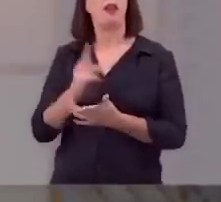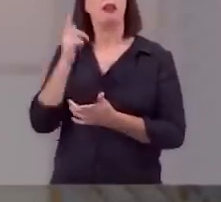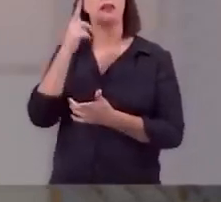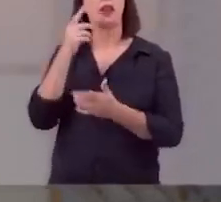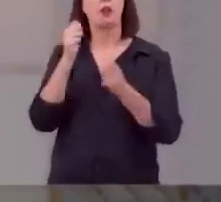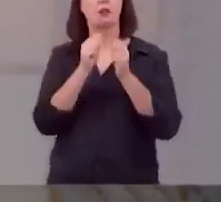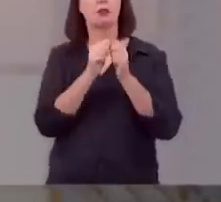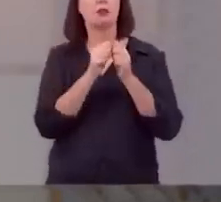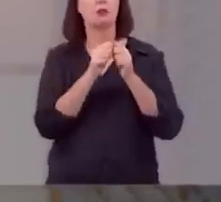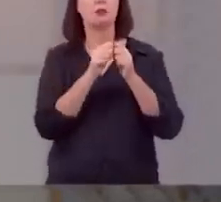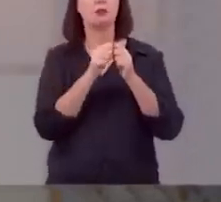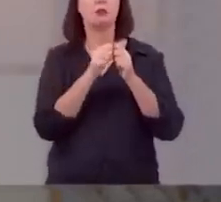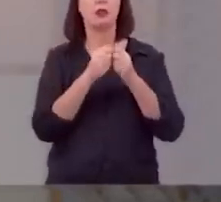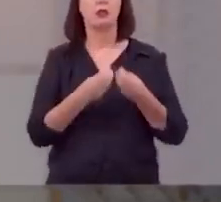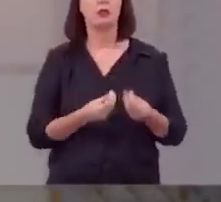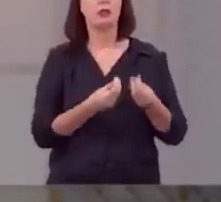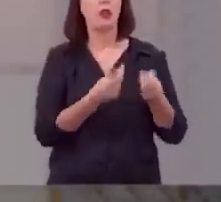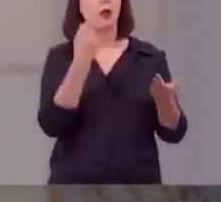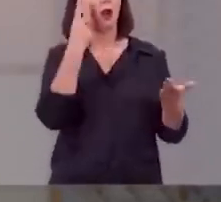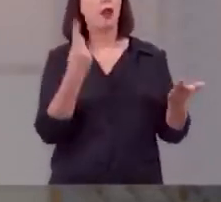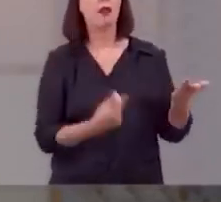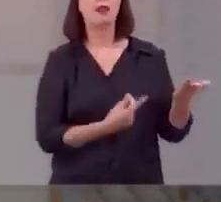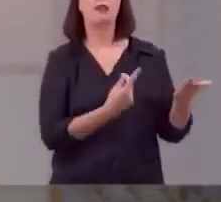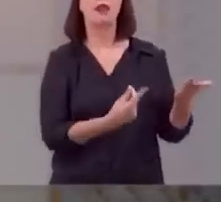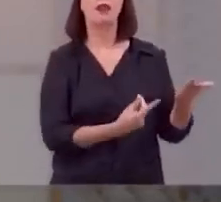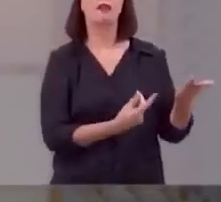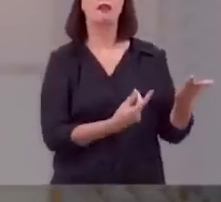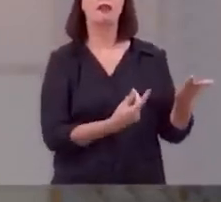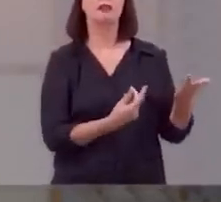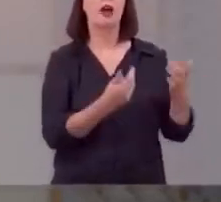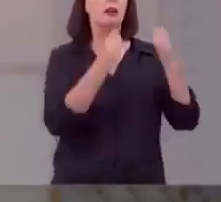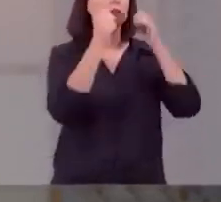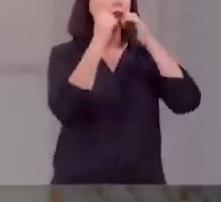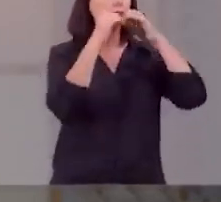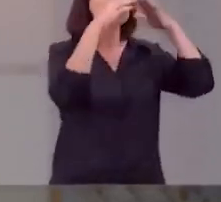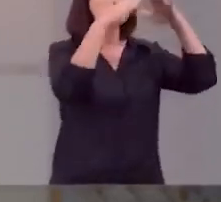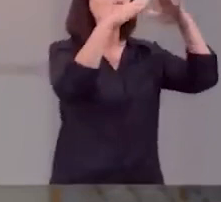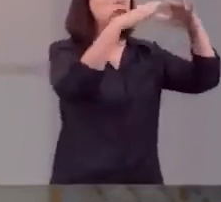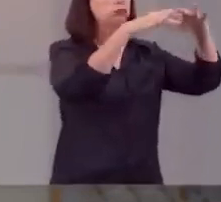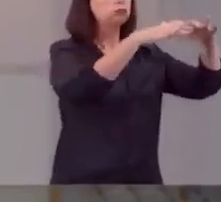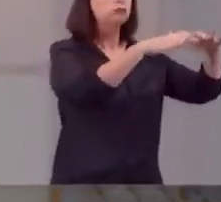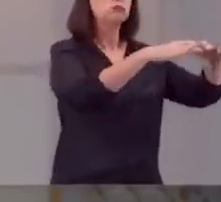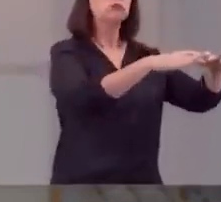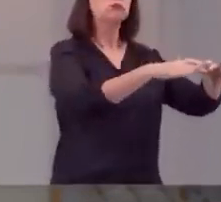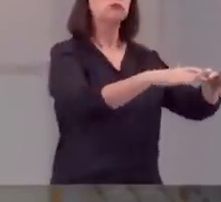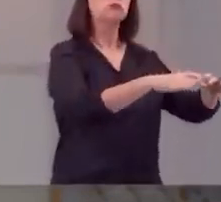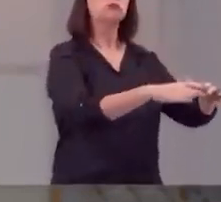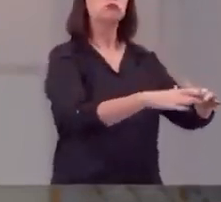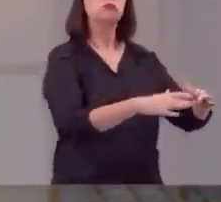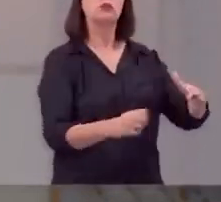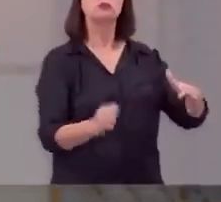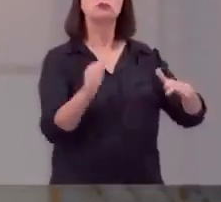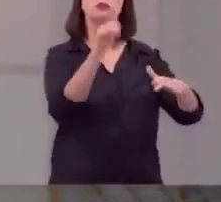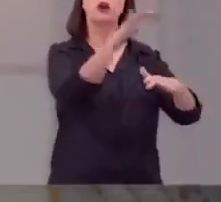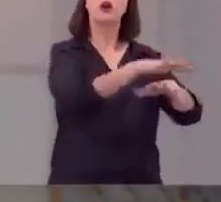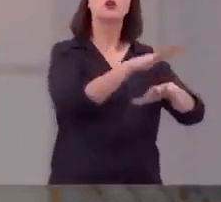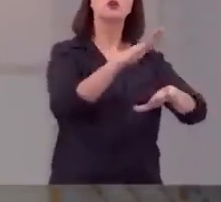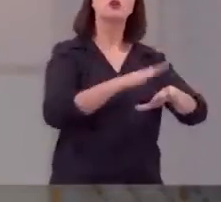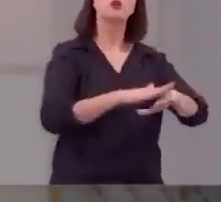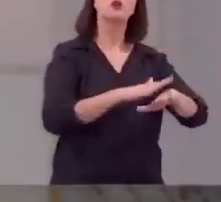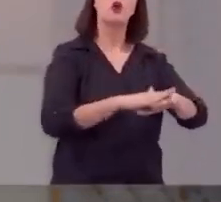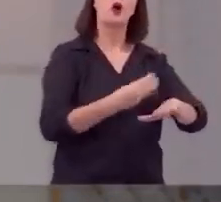abriu as cortinas da eternidade Deus abriu as comportas do céu e derrama sobre ele